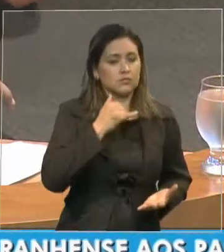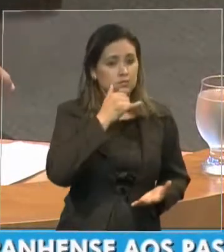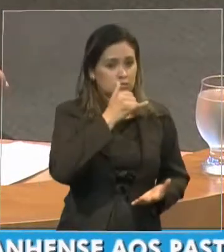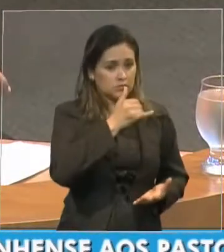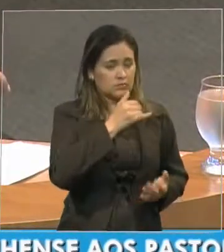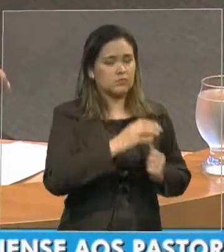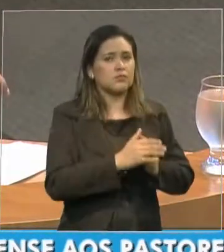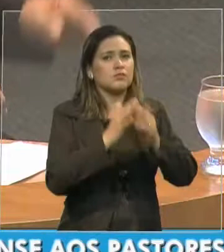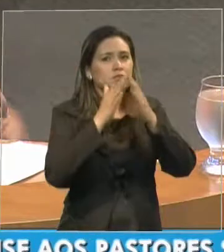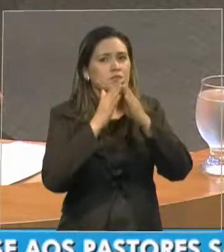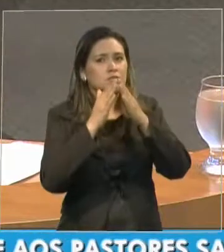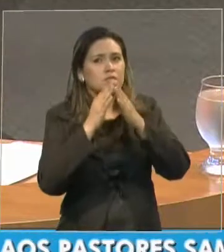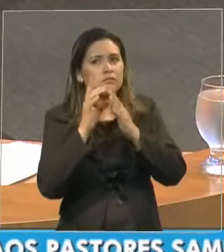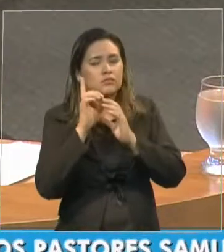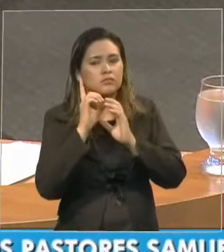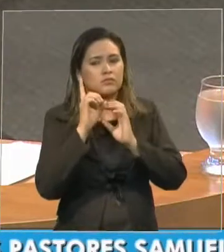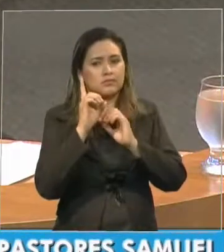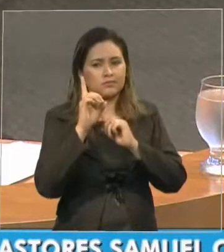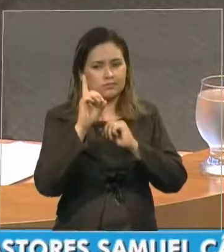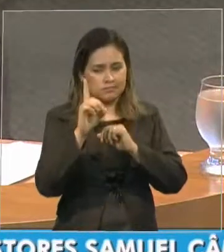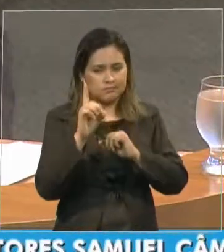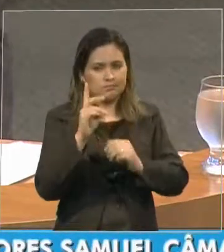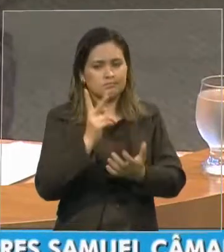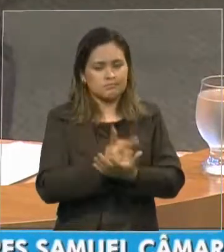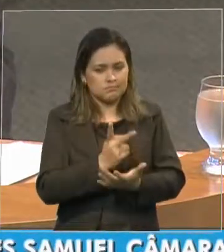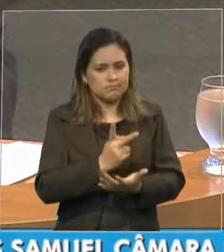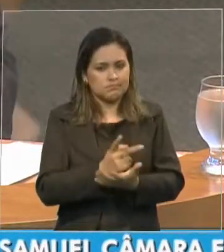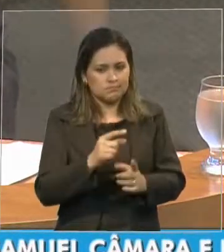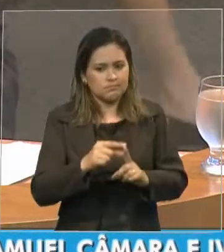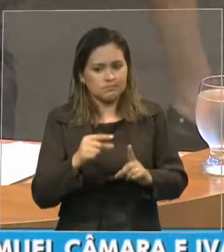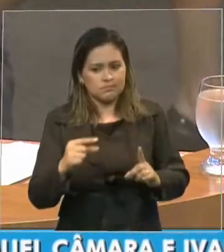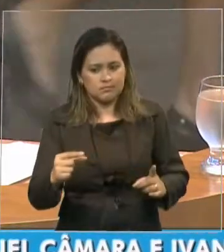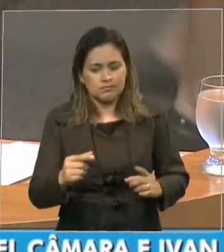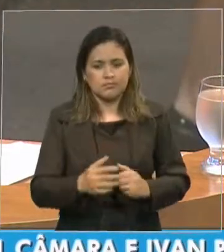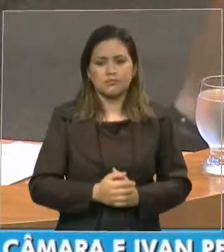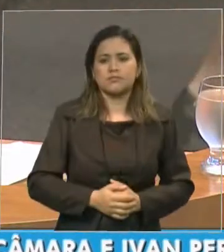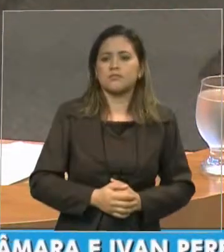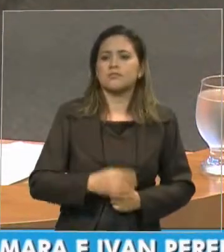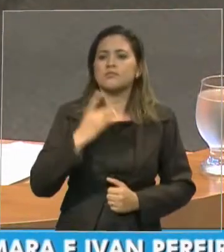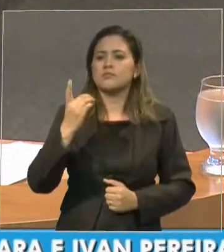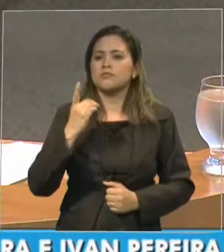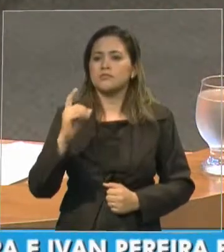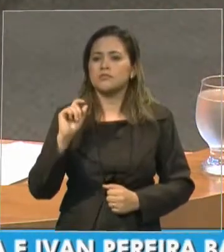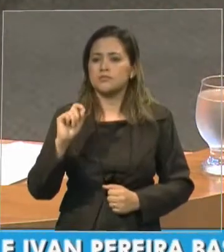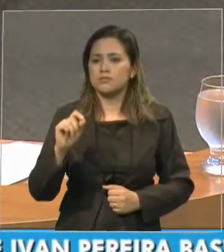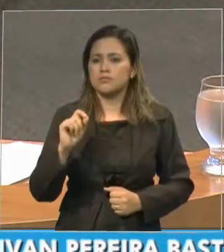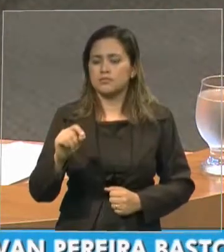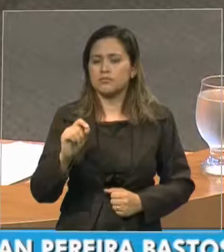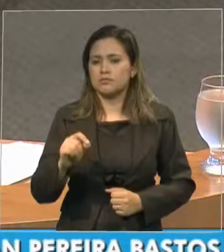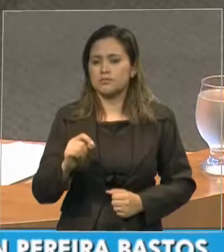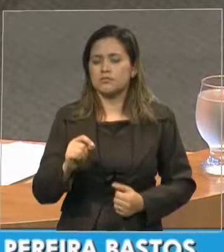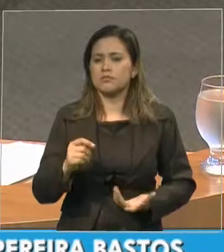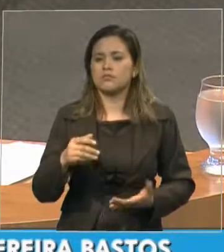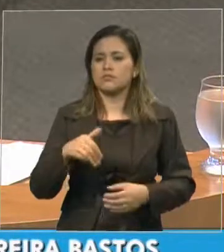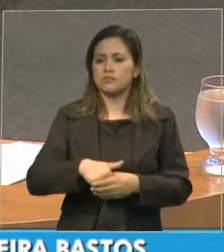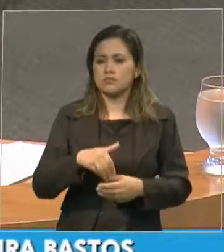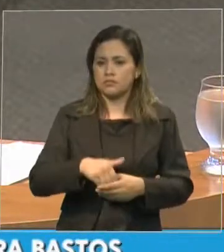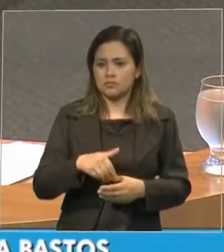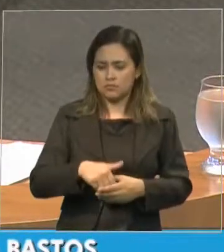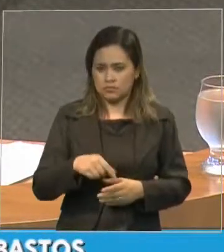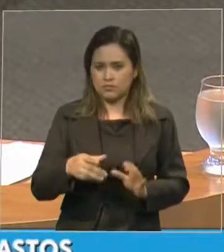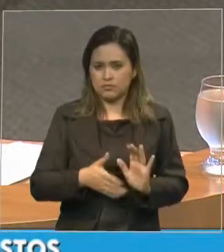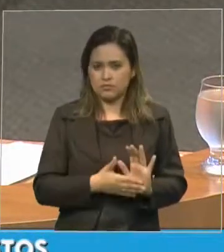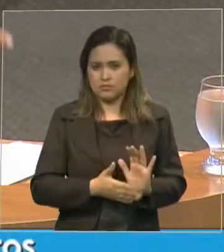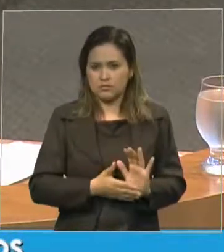que estes deputados que votaram nesta proposição e aprovaram possam